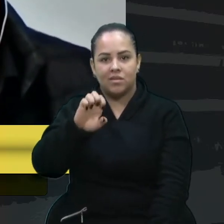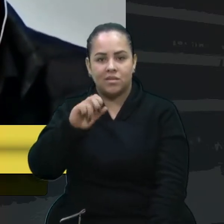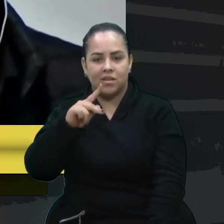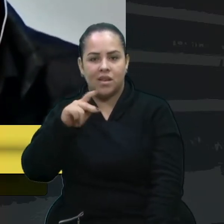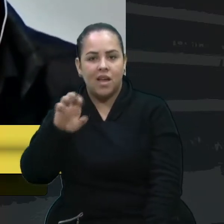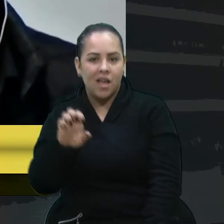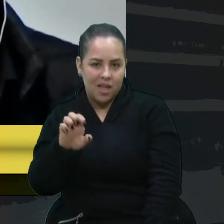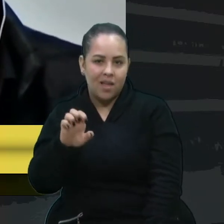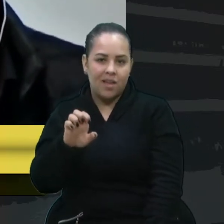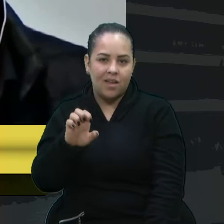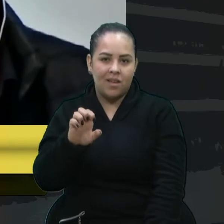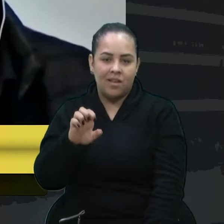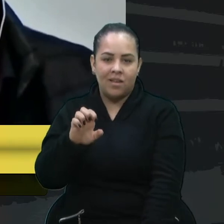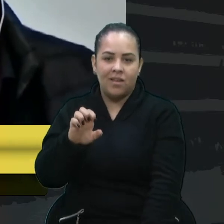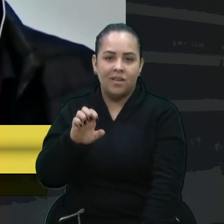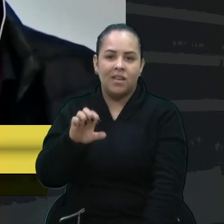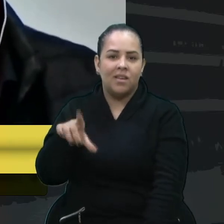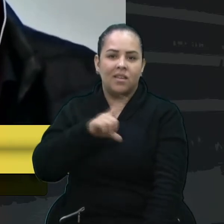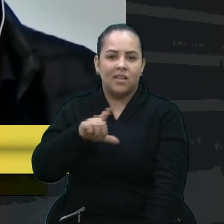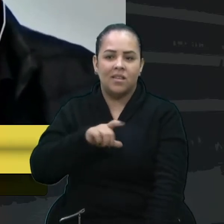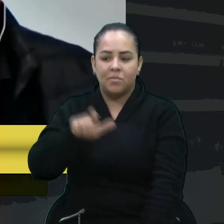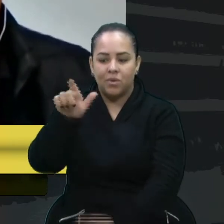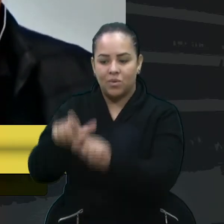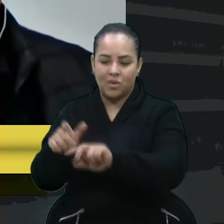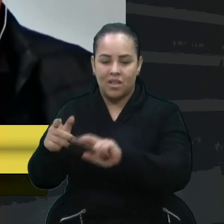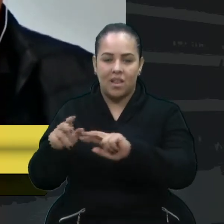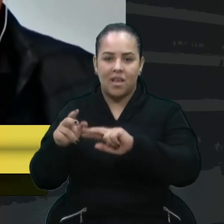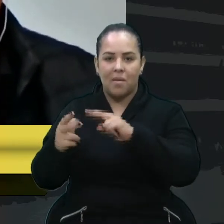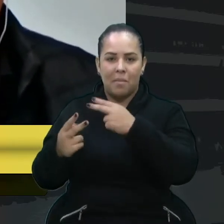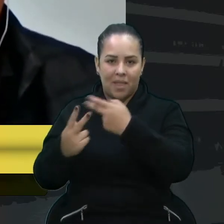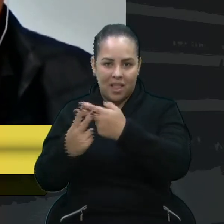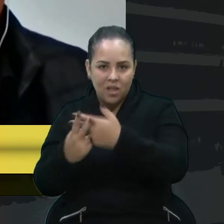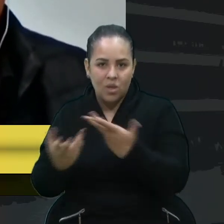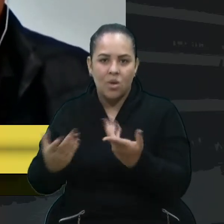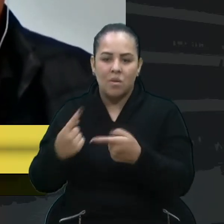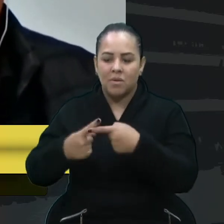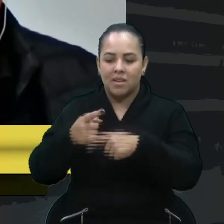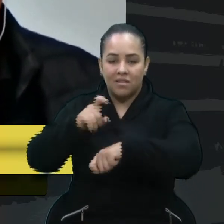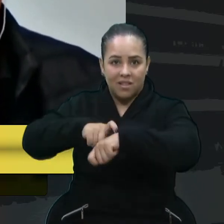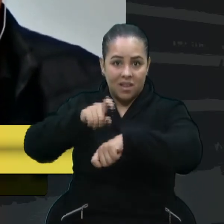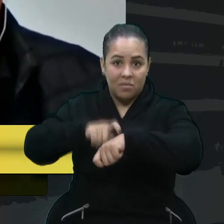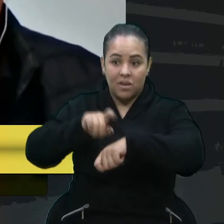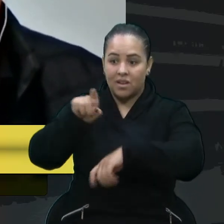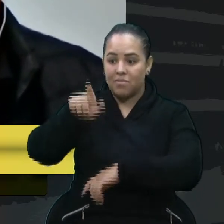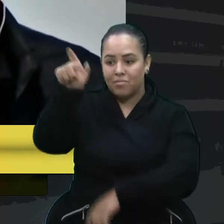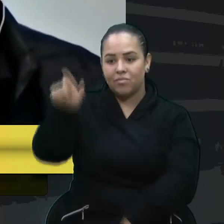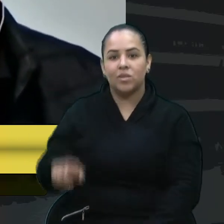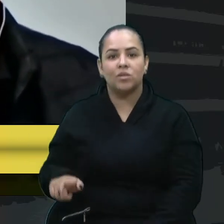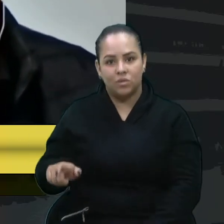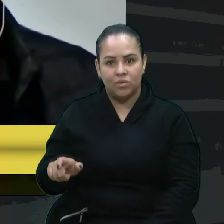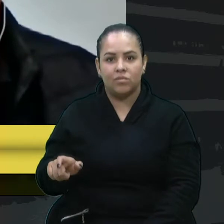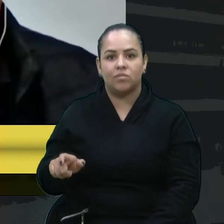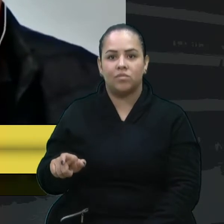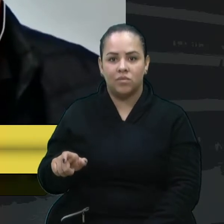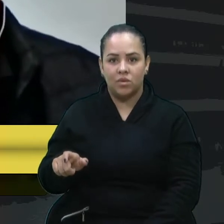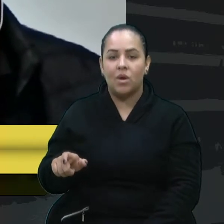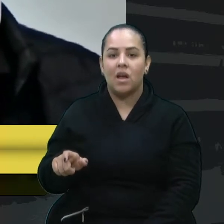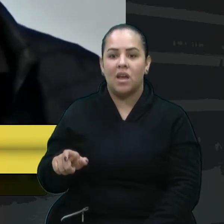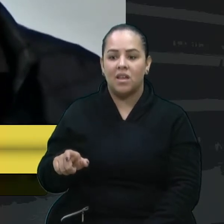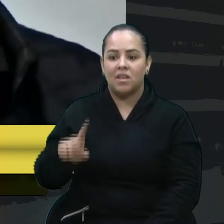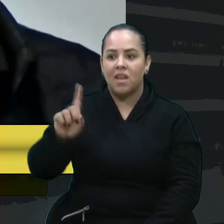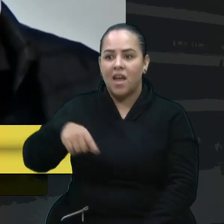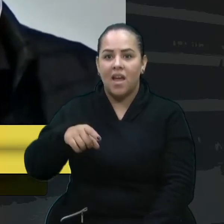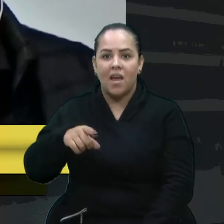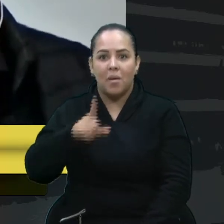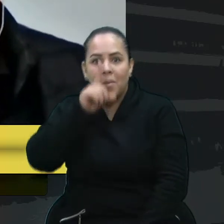tipo de pessoas que é os apenados, e naquele momento era uma pessoa de grande perigualidade, tem